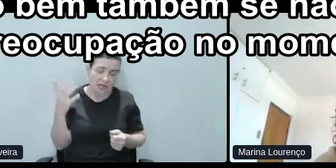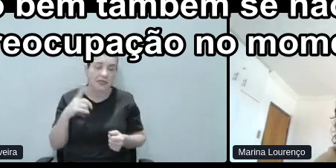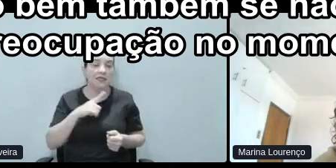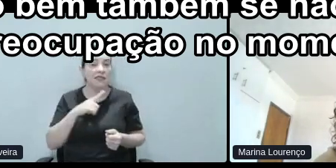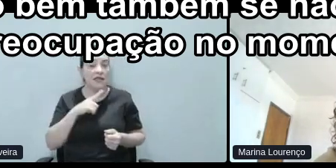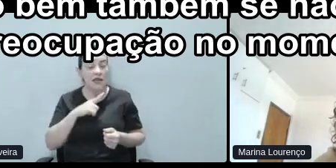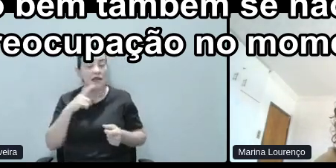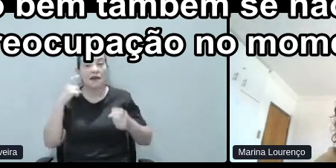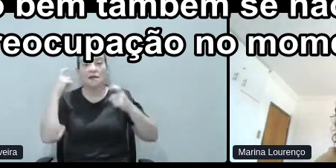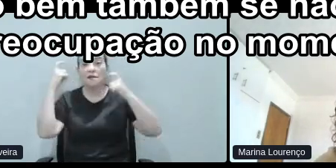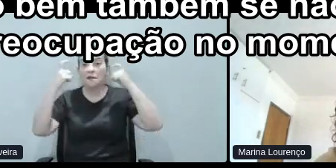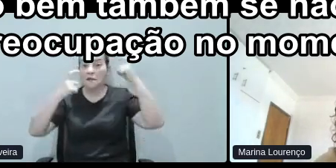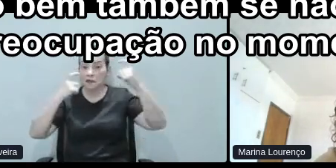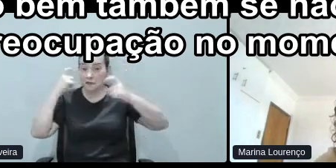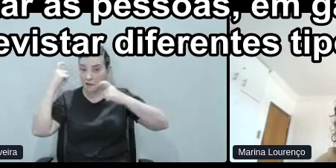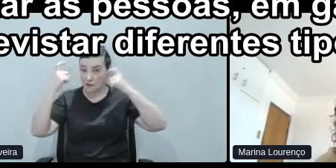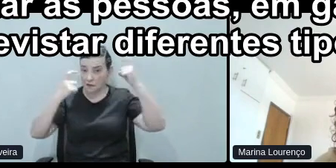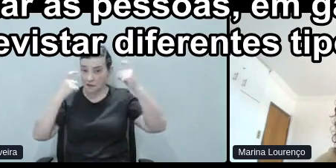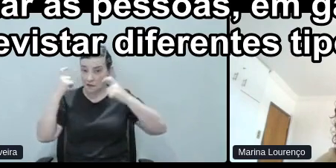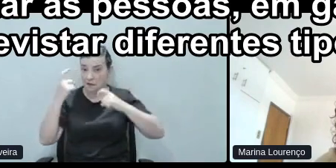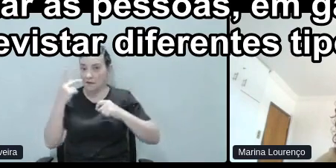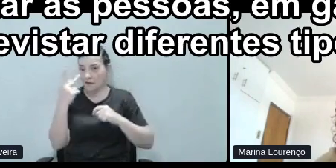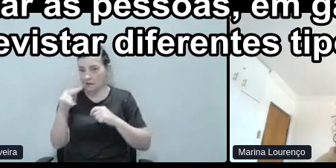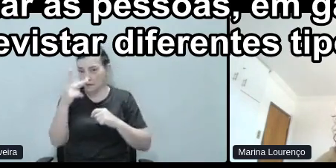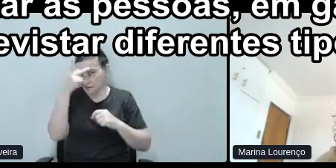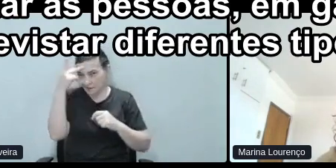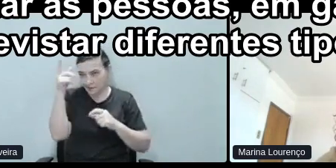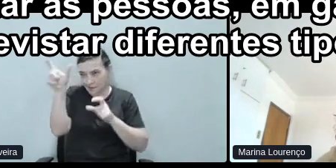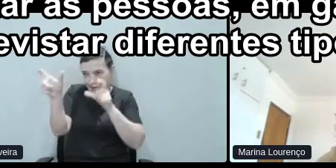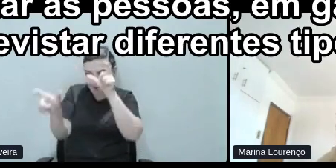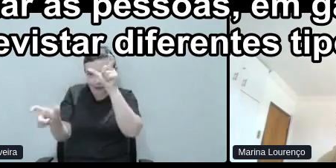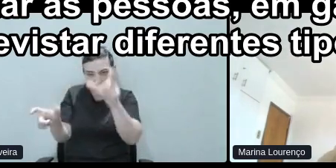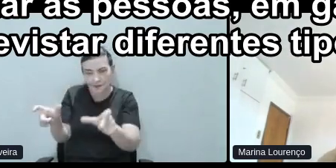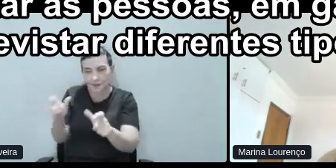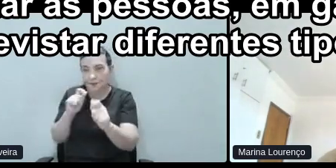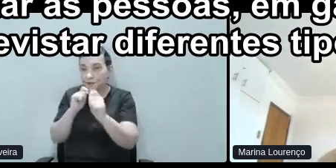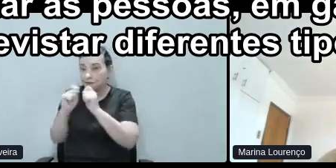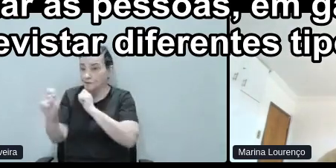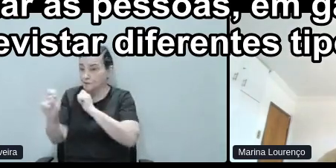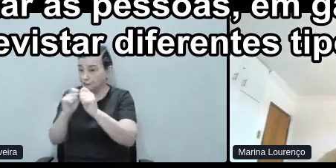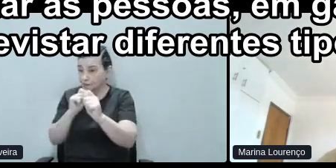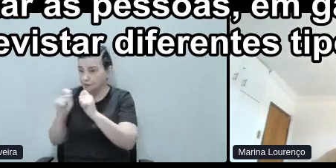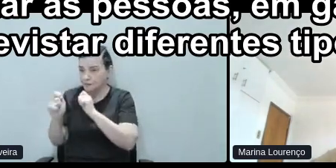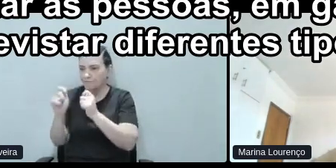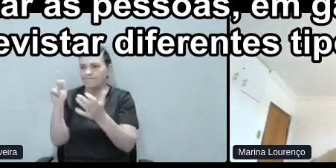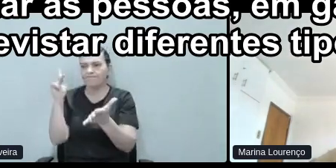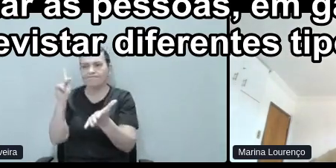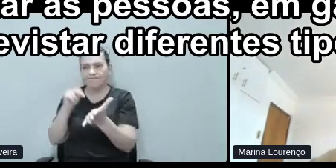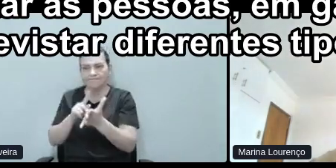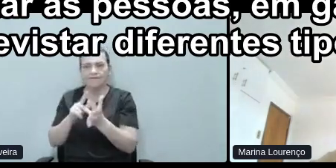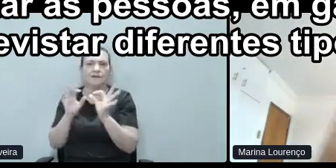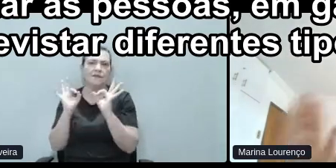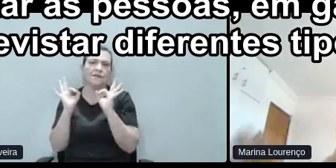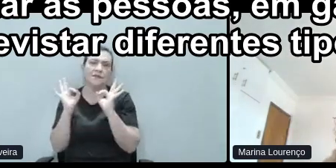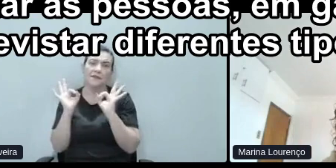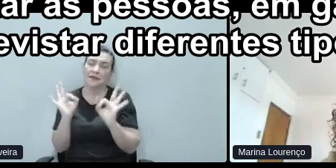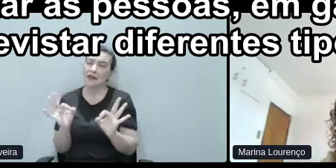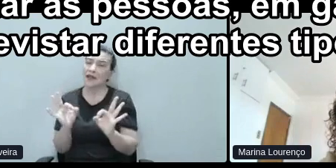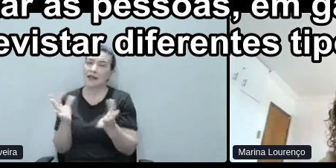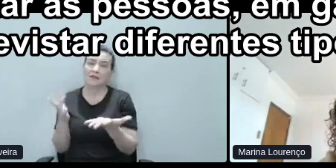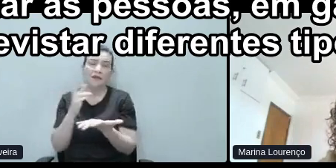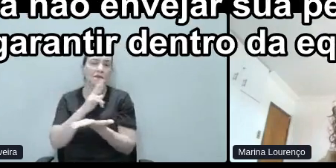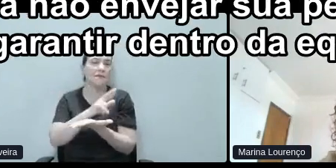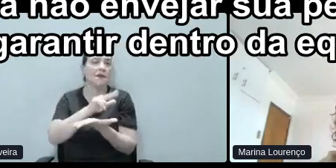preocupação no momento que você for entrevistar as pessoas em garantir que você vai entrevistar diferentes tipos de